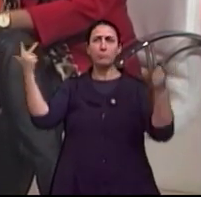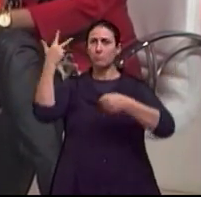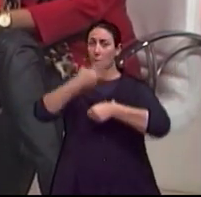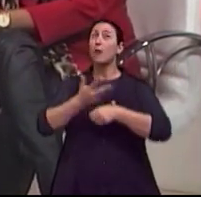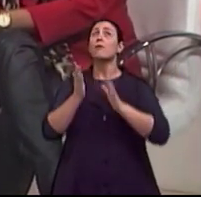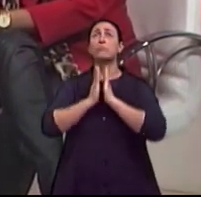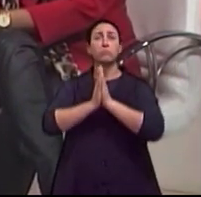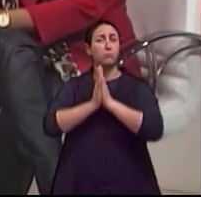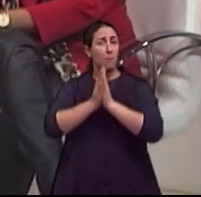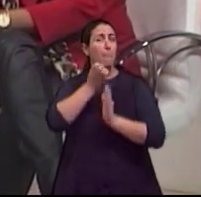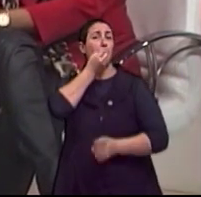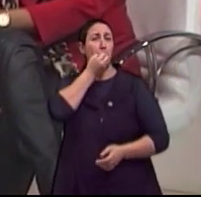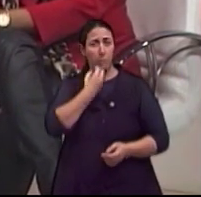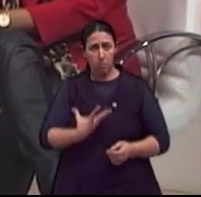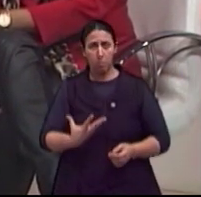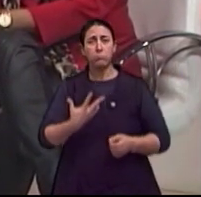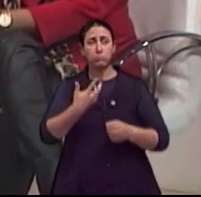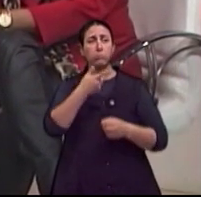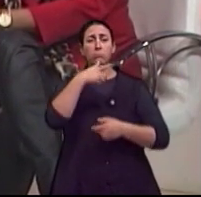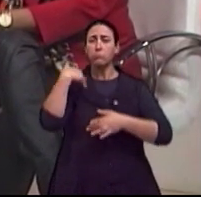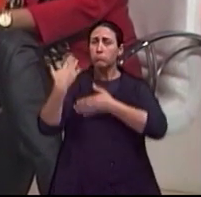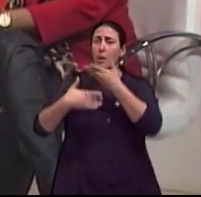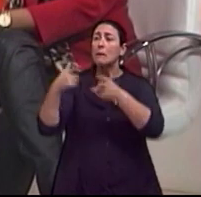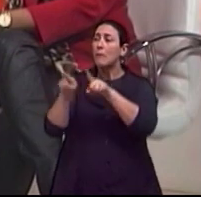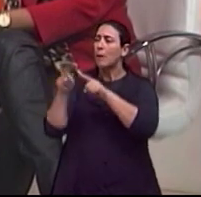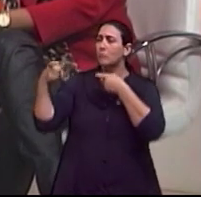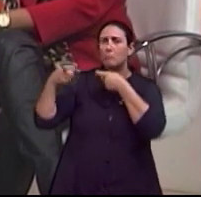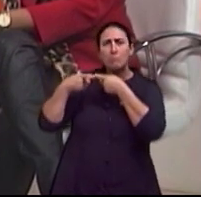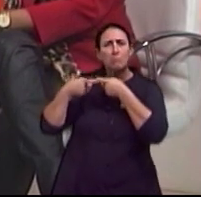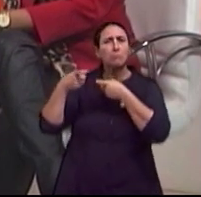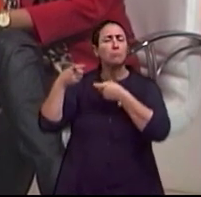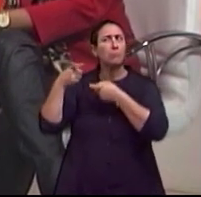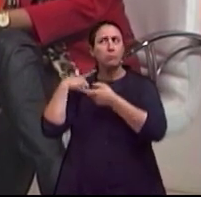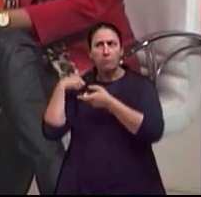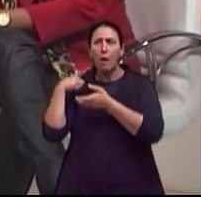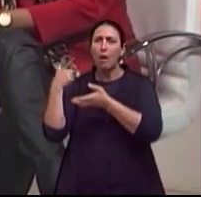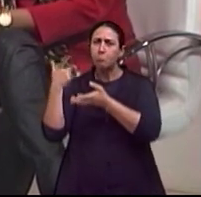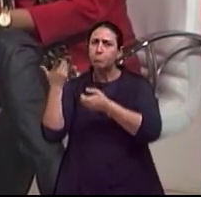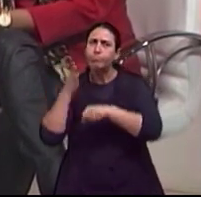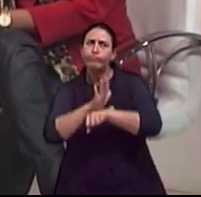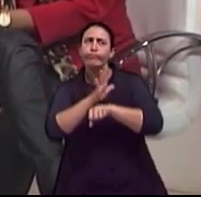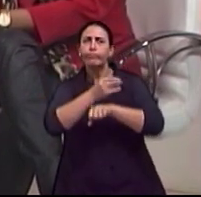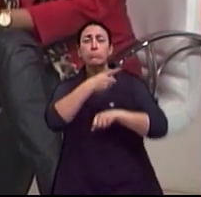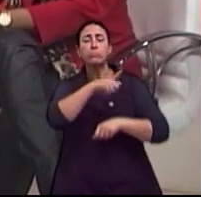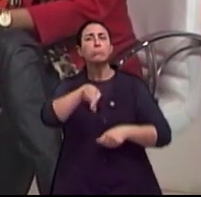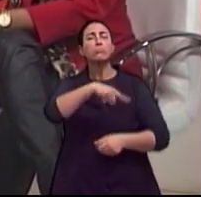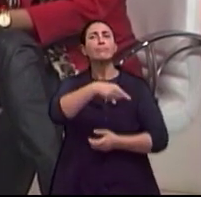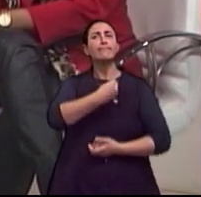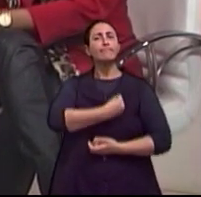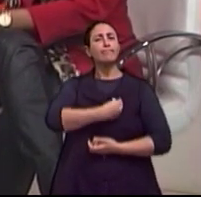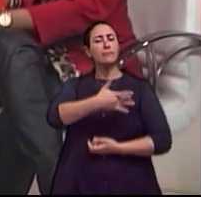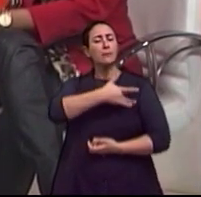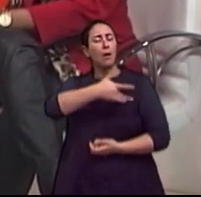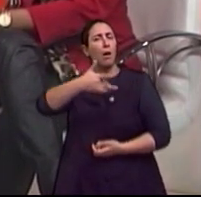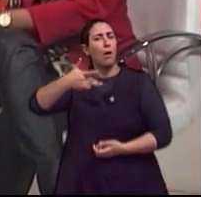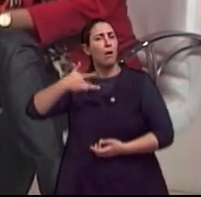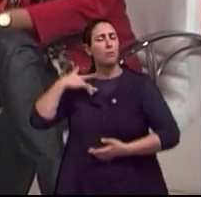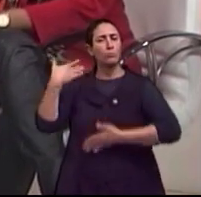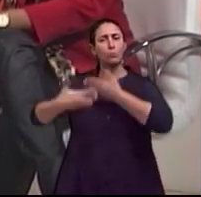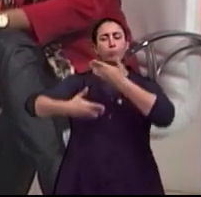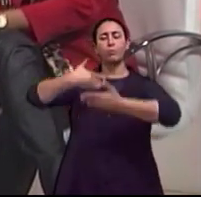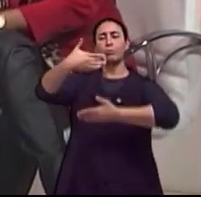graças a Deus e todo o desenvolvimento da medicina também, estão vivendo e vivendo muito bem. De onde é que surgiu a ideia,